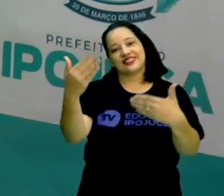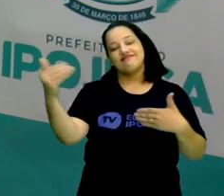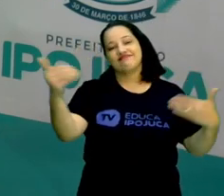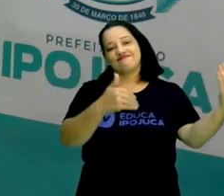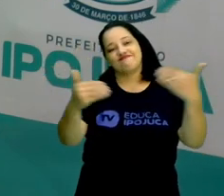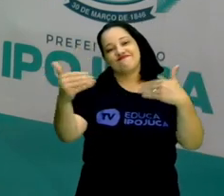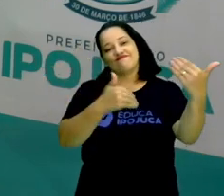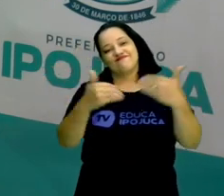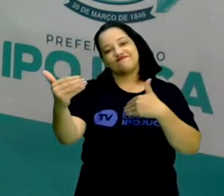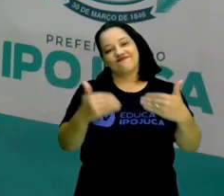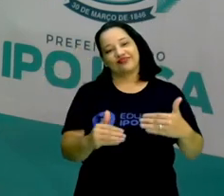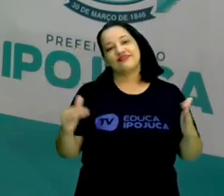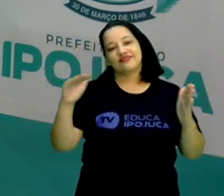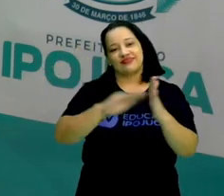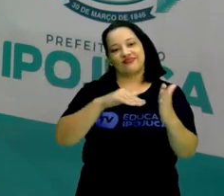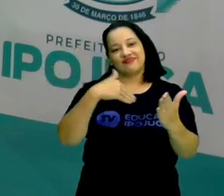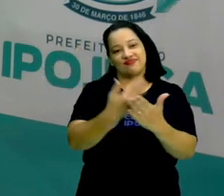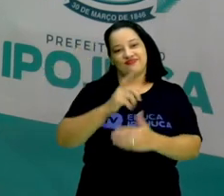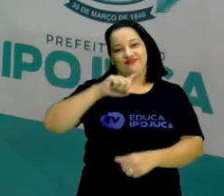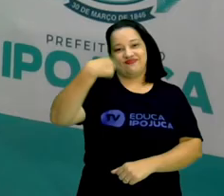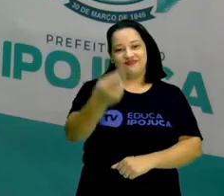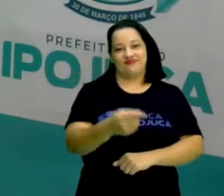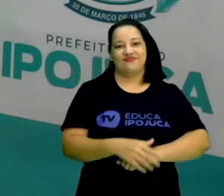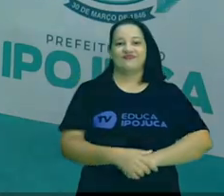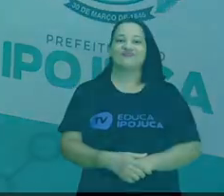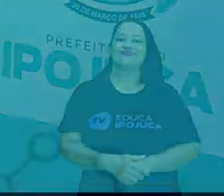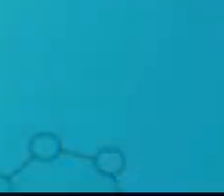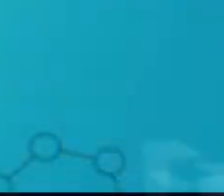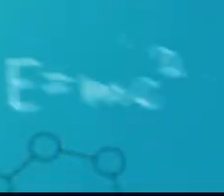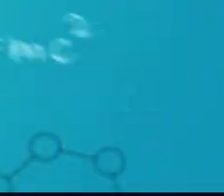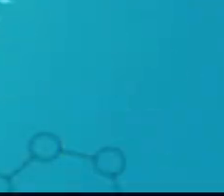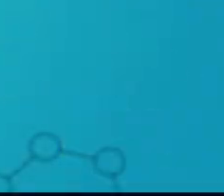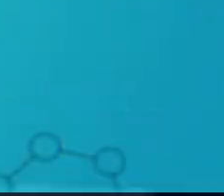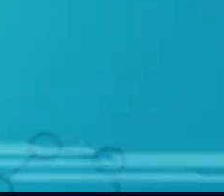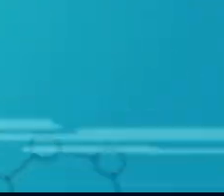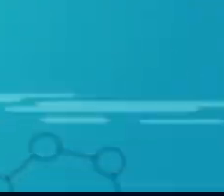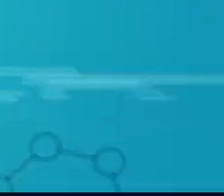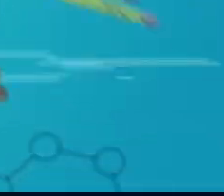participação. E até a próxima. a E